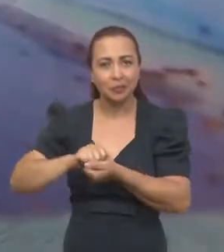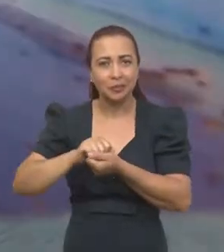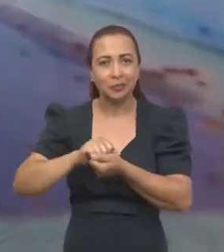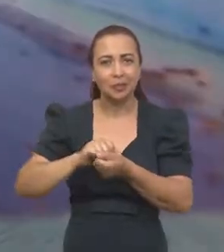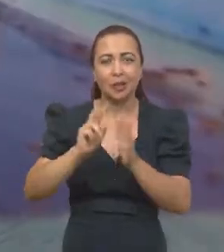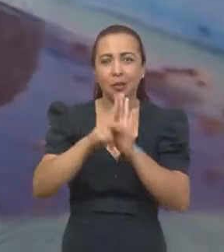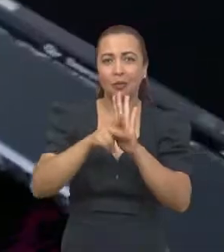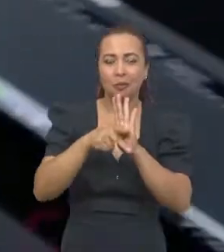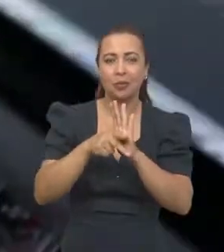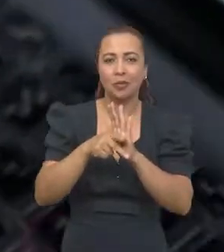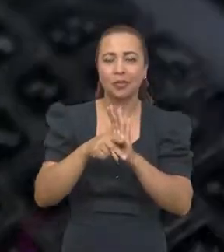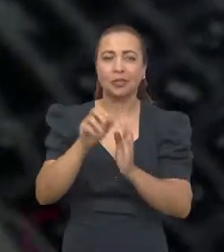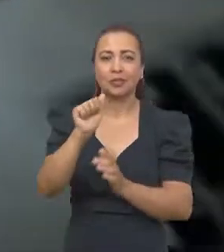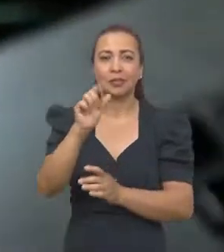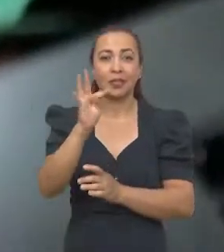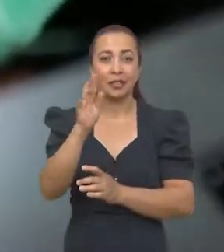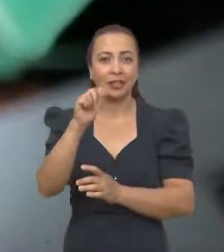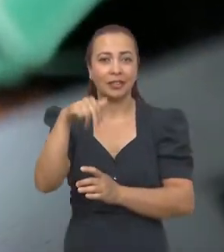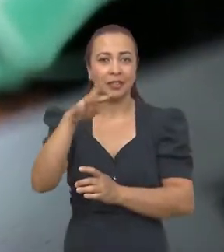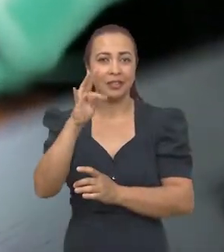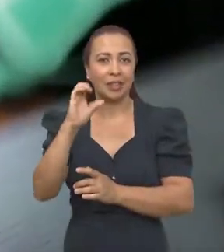que é exatamente esse projeto Atlanteca.